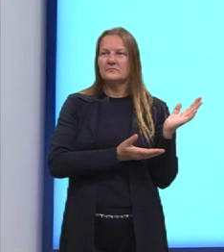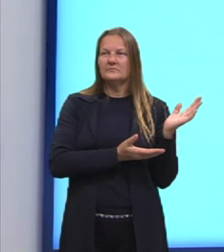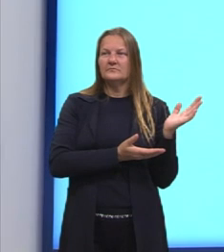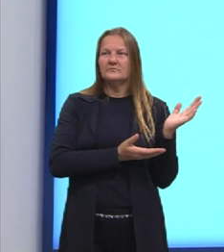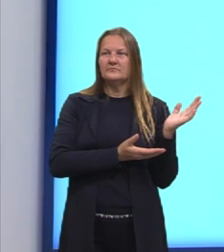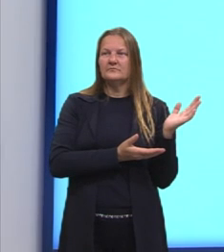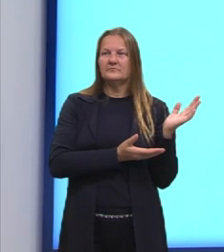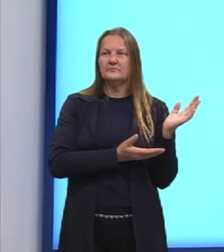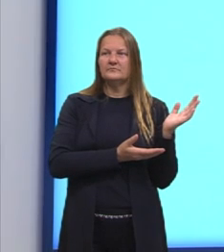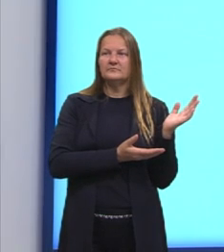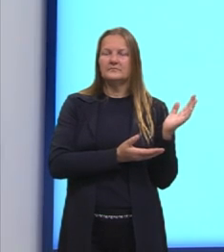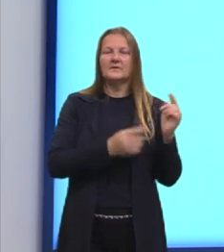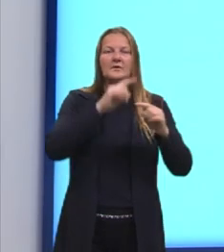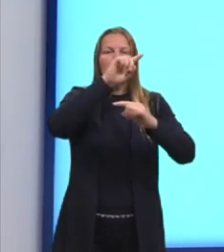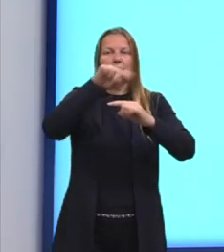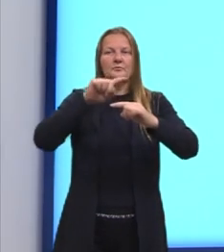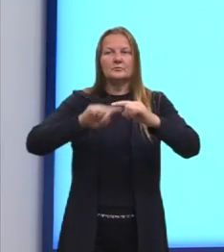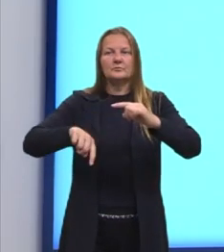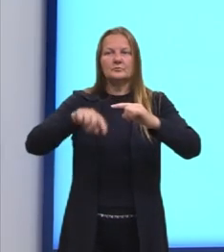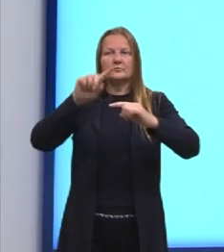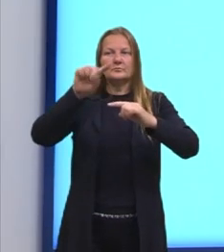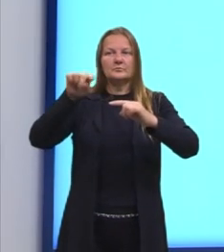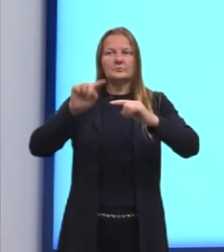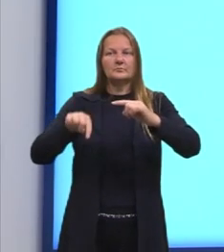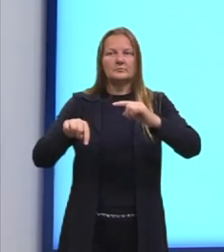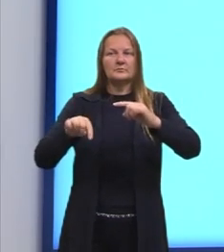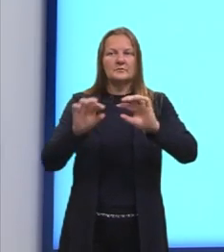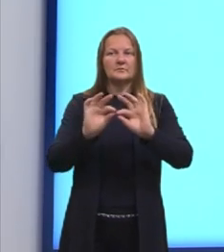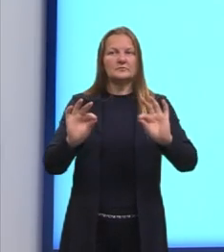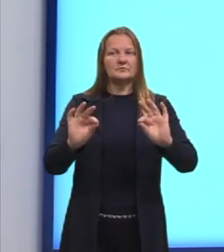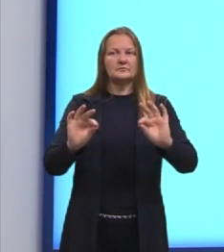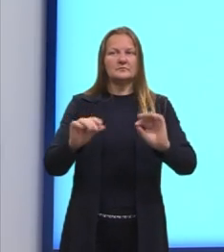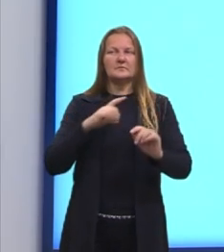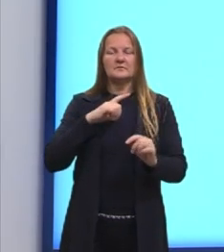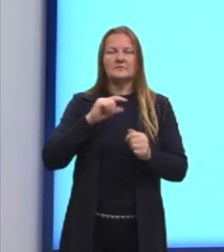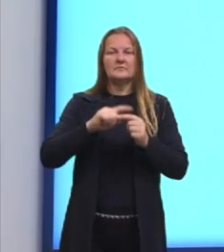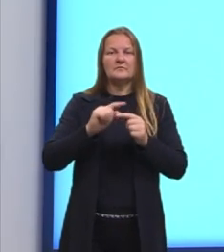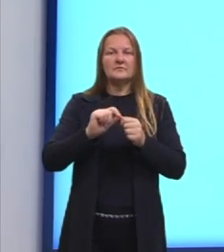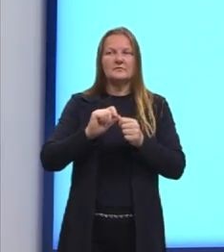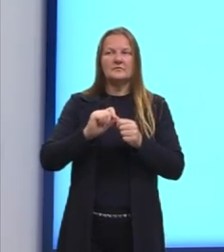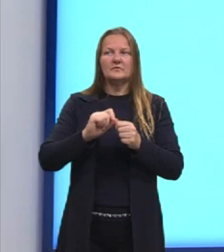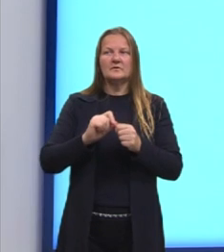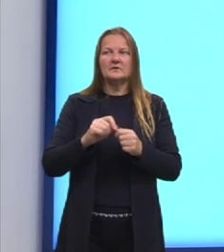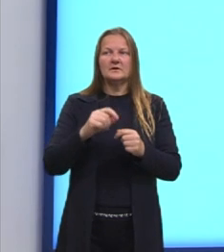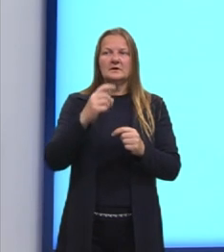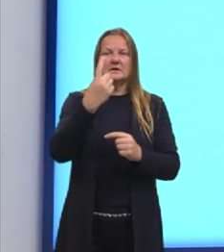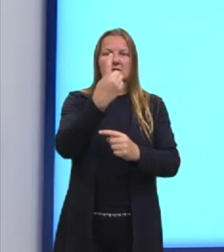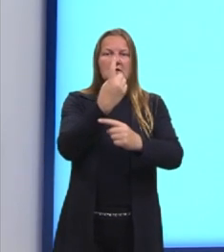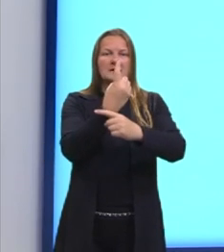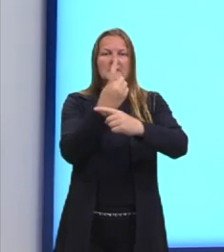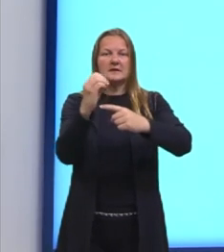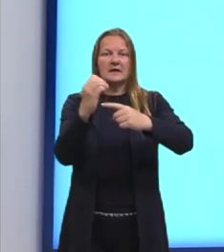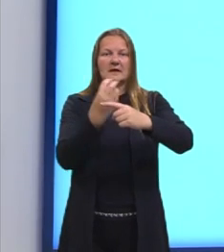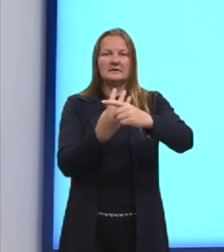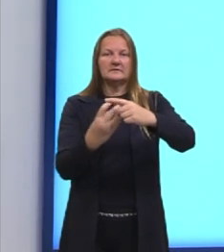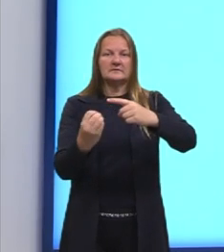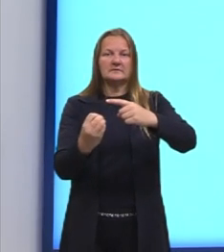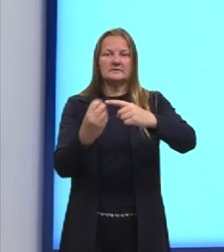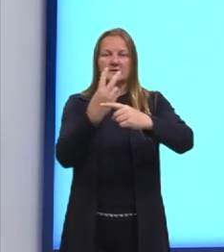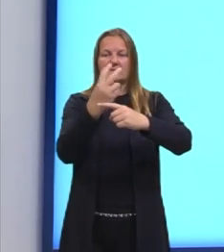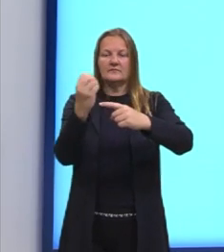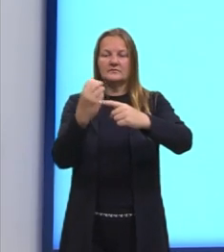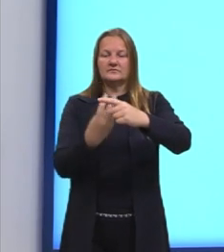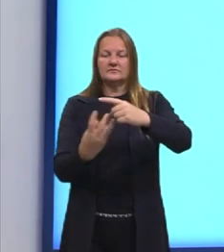bacana a gente simplificar antes de fazer essa multiplicação. O 10 sobre 30 e o 20 sobre